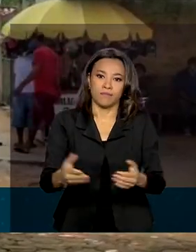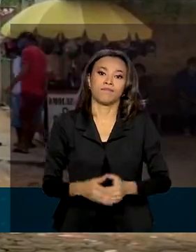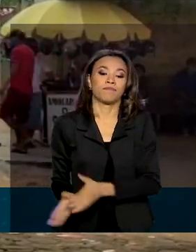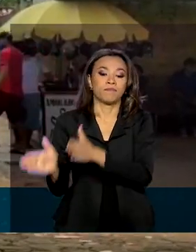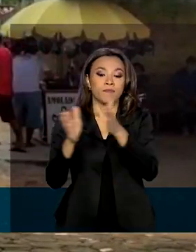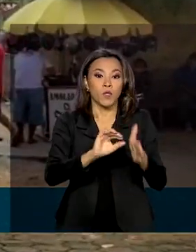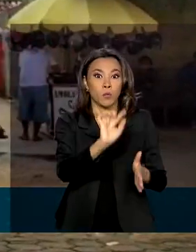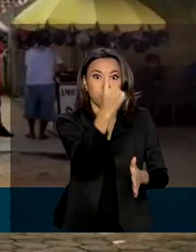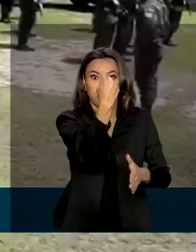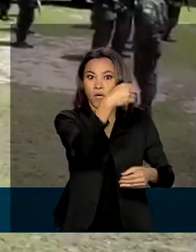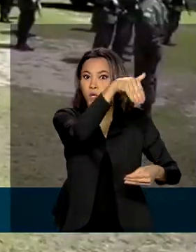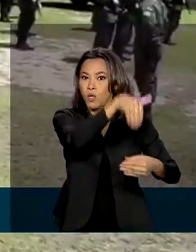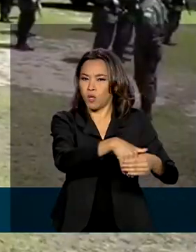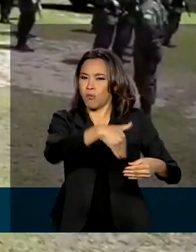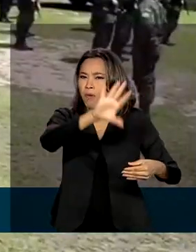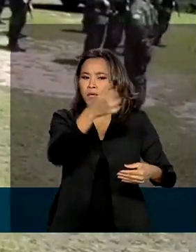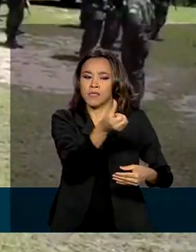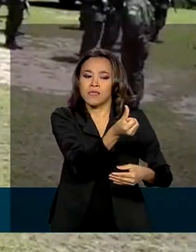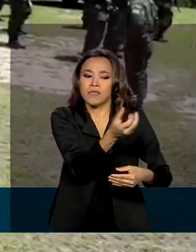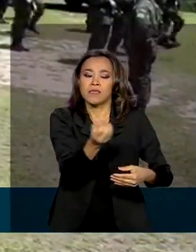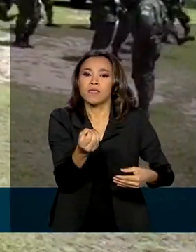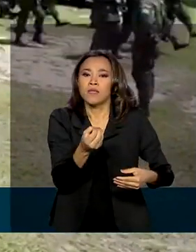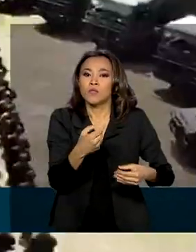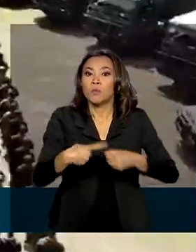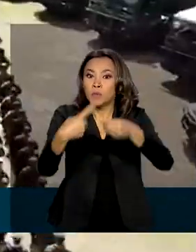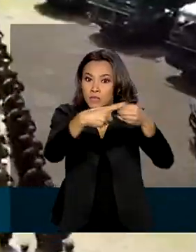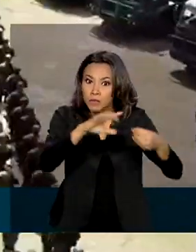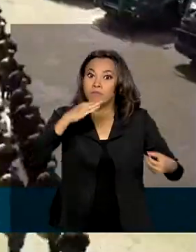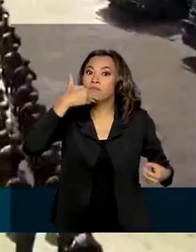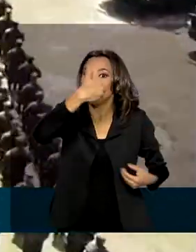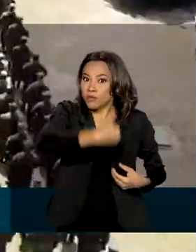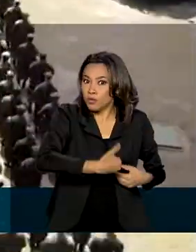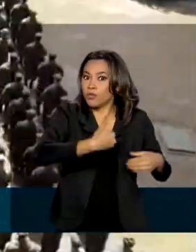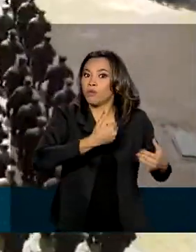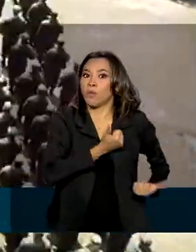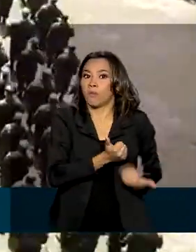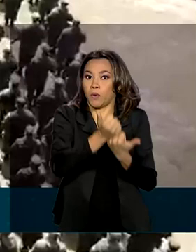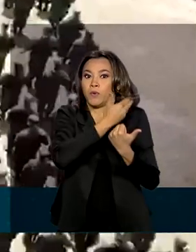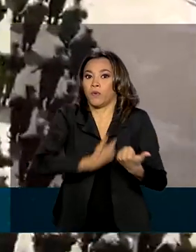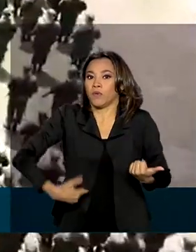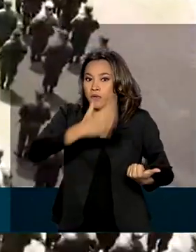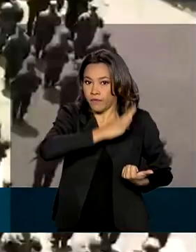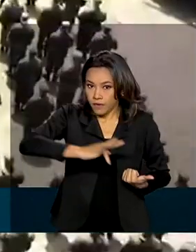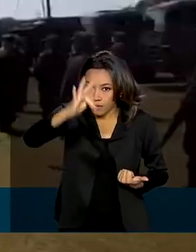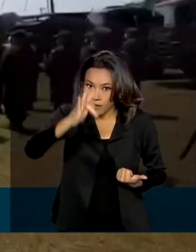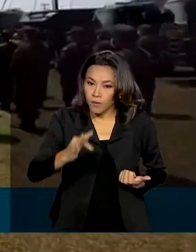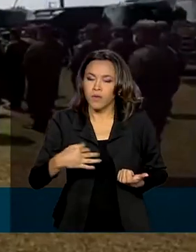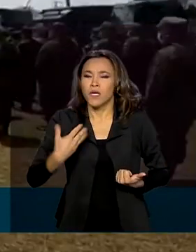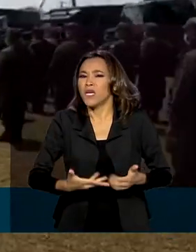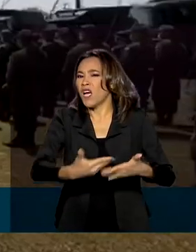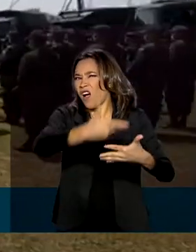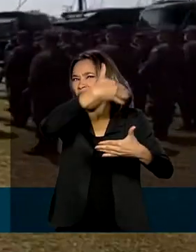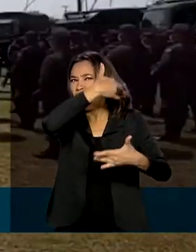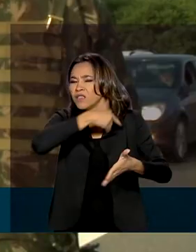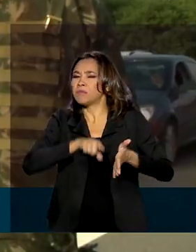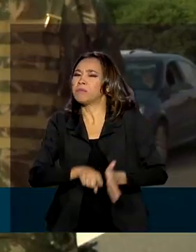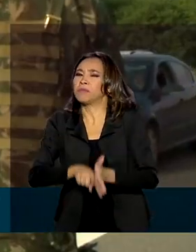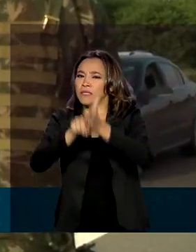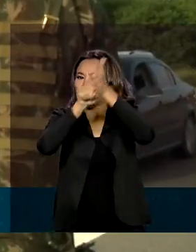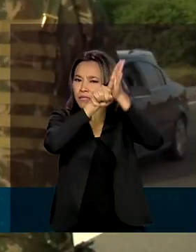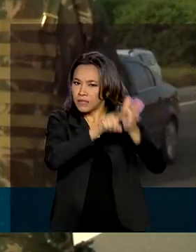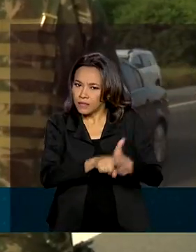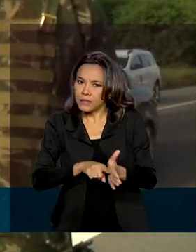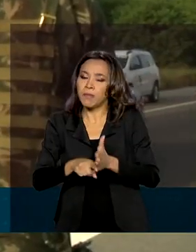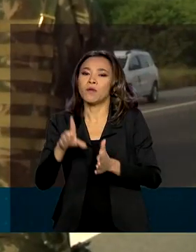turno, mais de 600 municípios pediram auxílio da Força Nacional. E segundo o levantamento feito pelo próprio